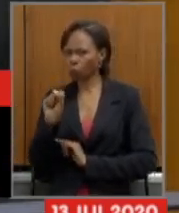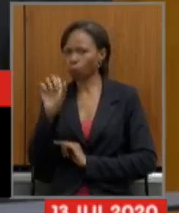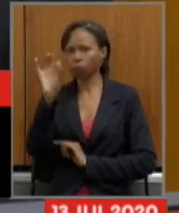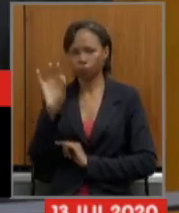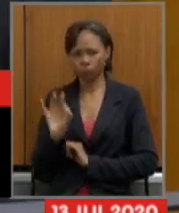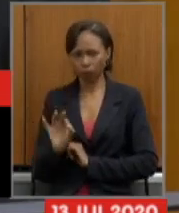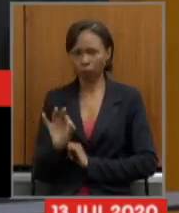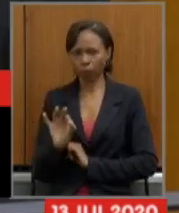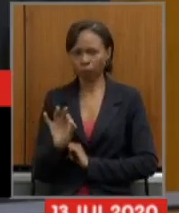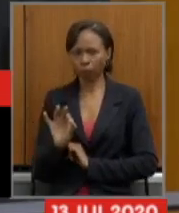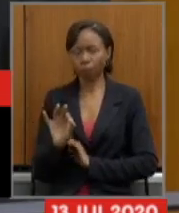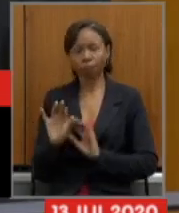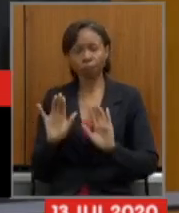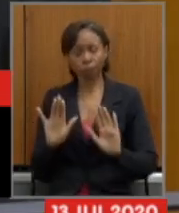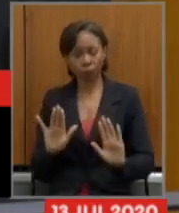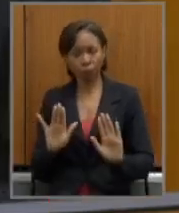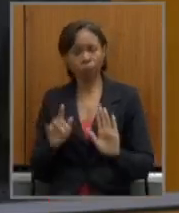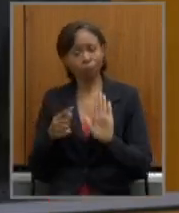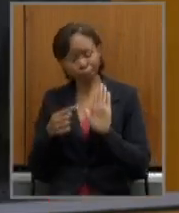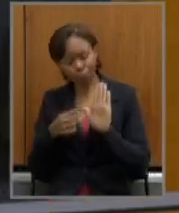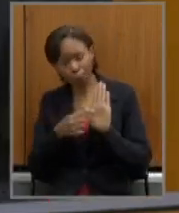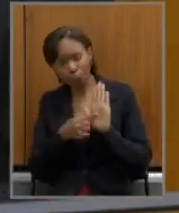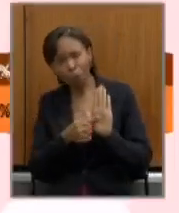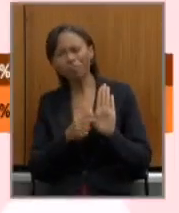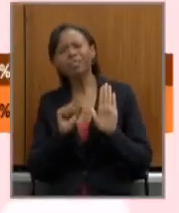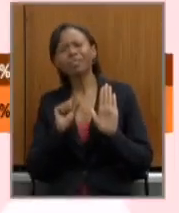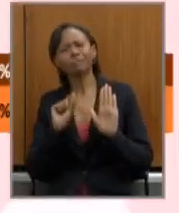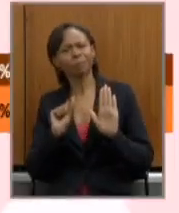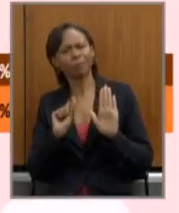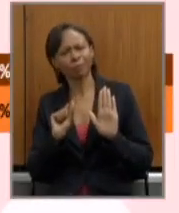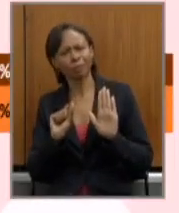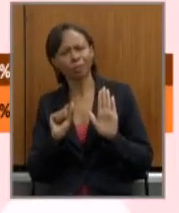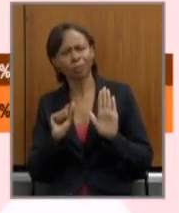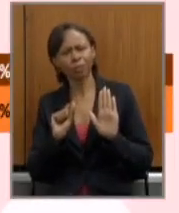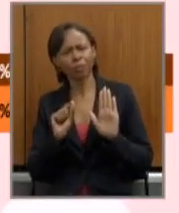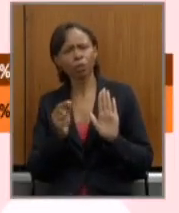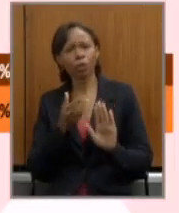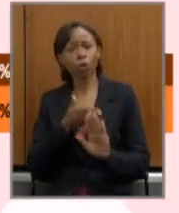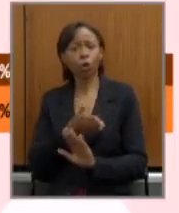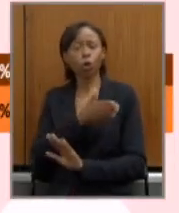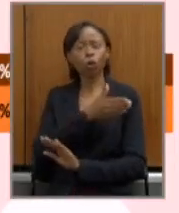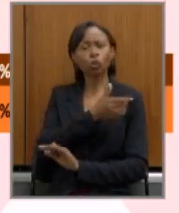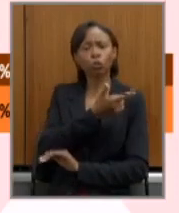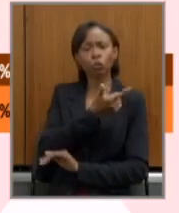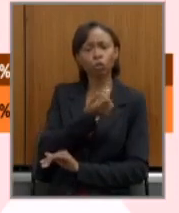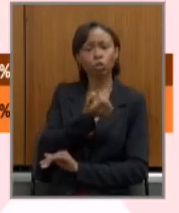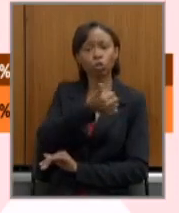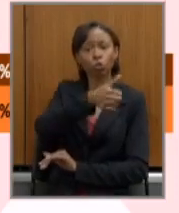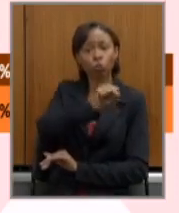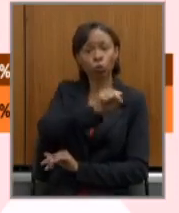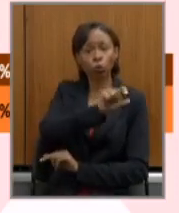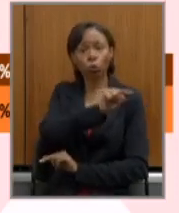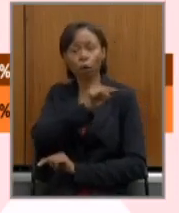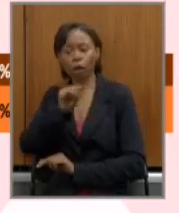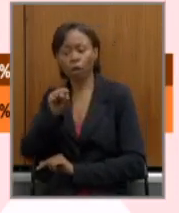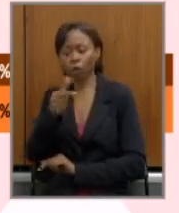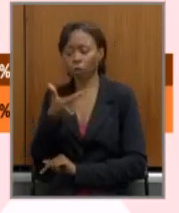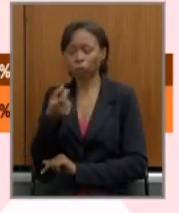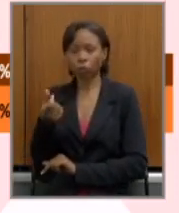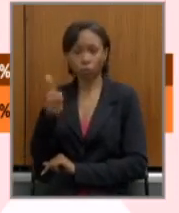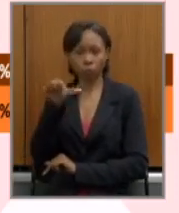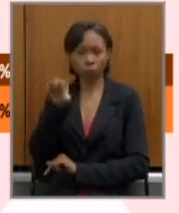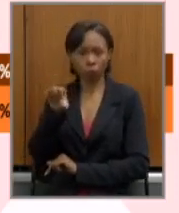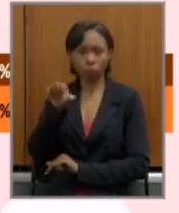Então, isso aí nos mostra que, de 2018 para 2019, houve uma